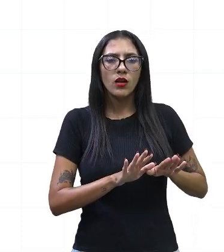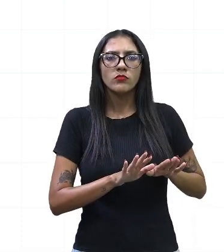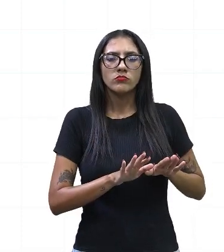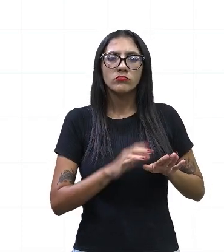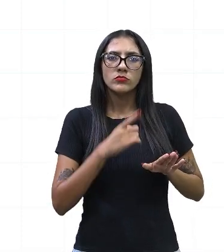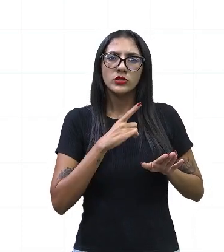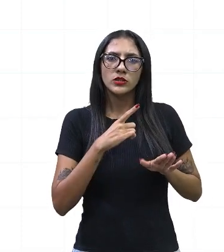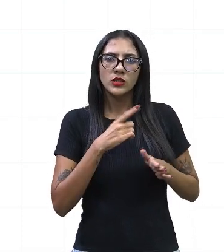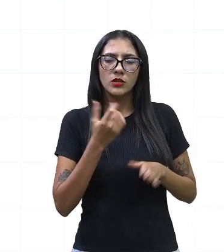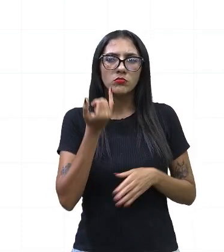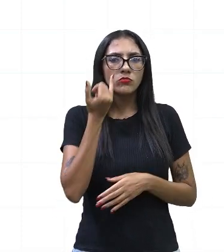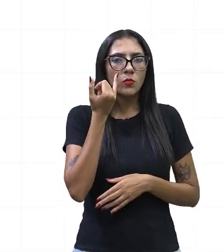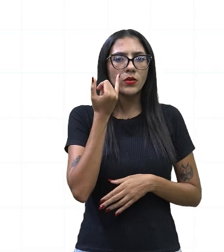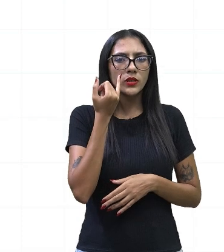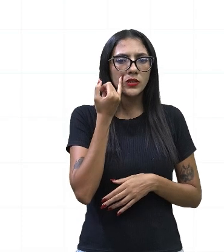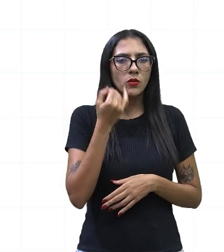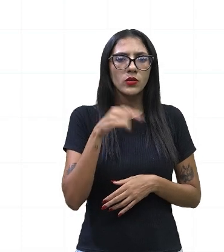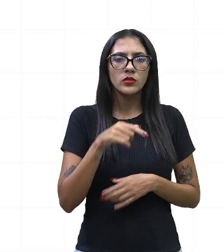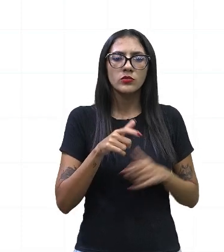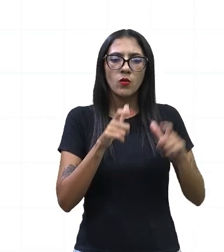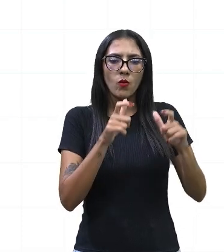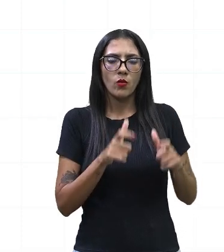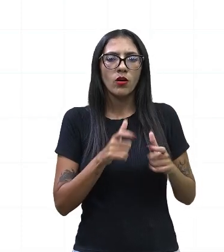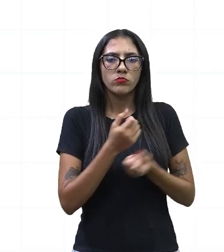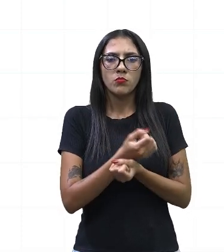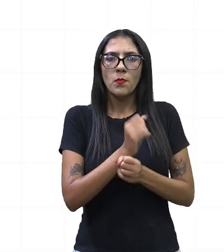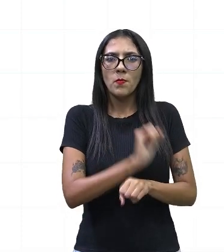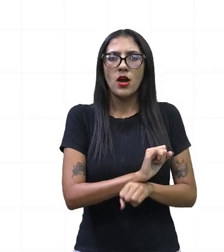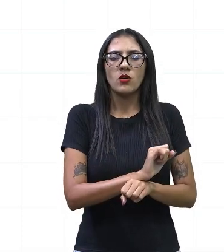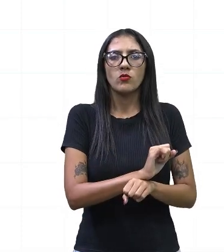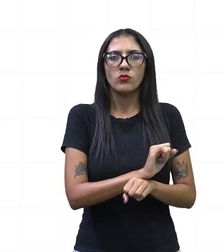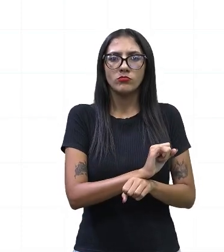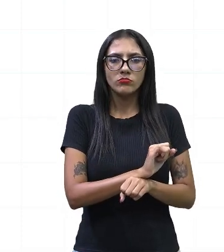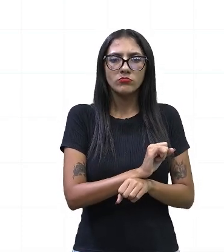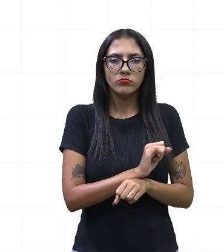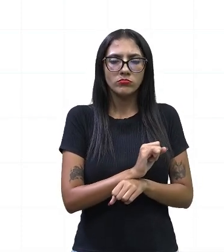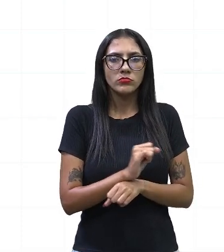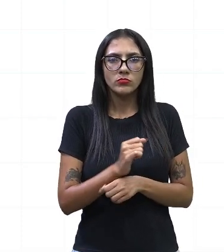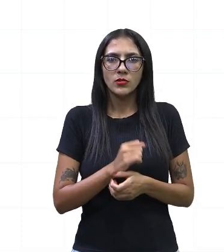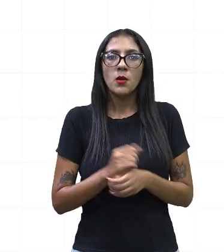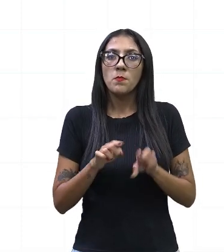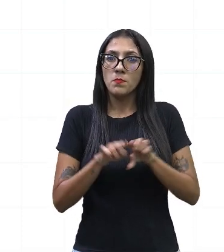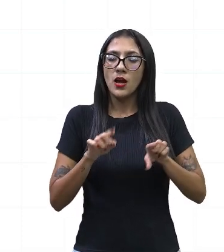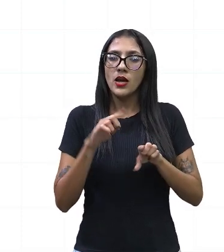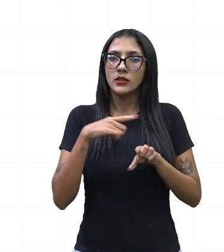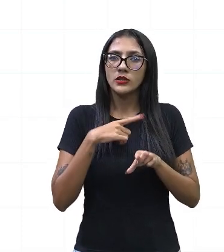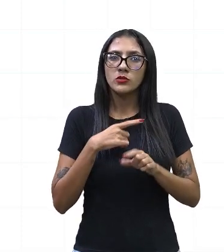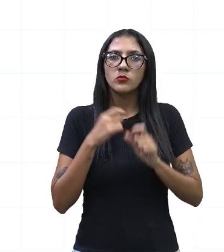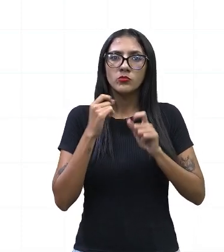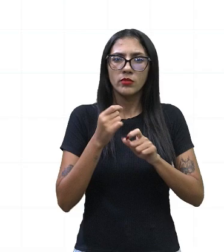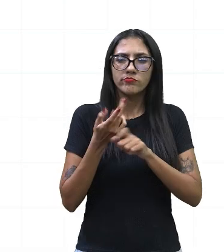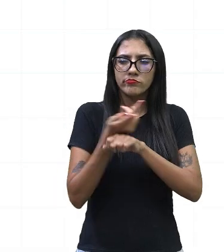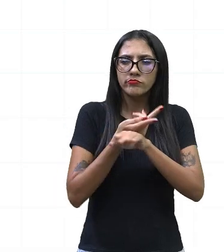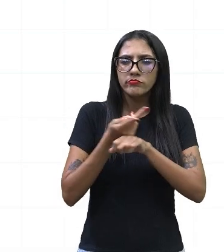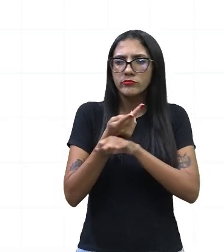é o que nos informa o site, que esse andamento, desse desmatamento desta área está embargado e que estão procurando ali os responsáveis para verificar o que